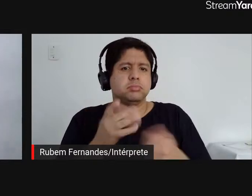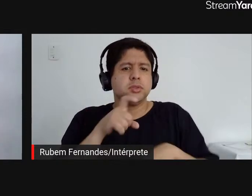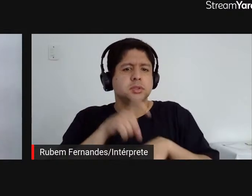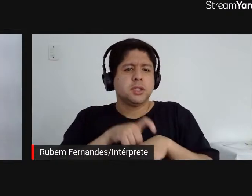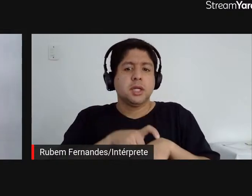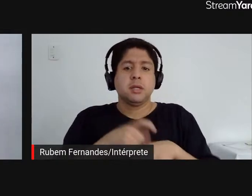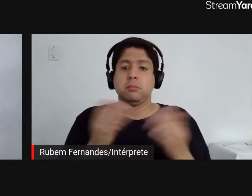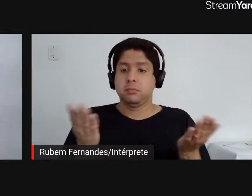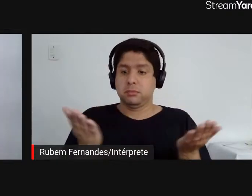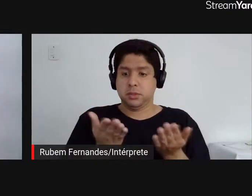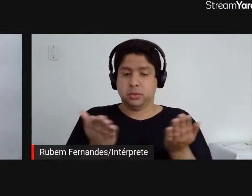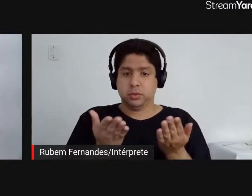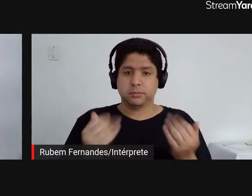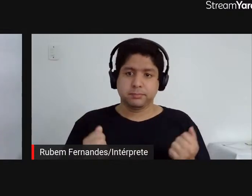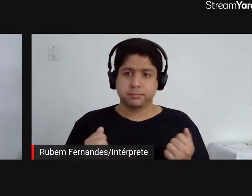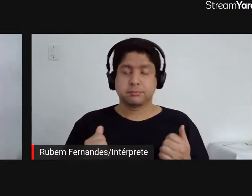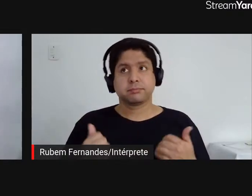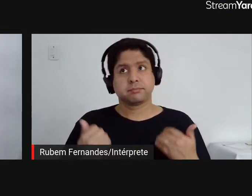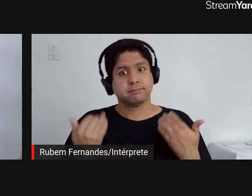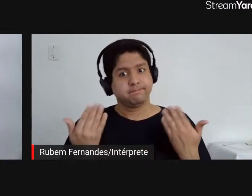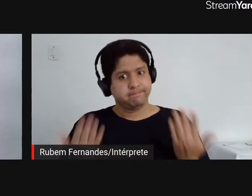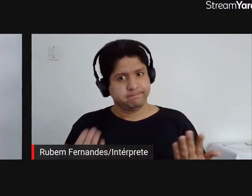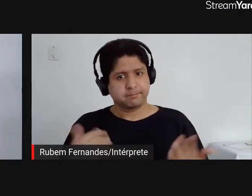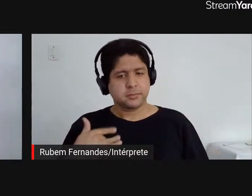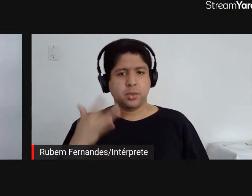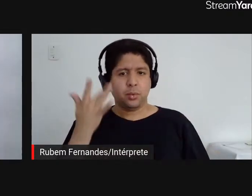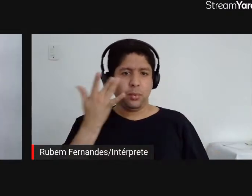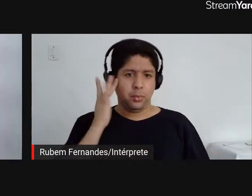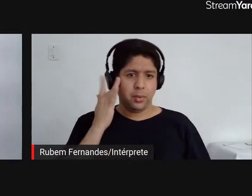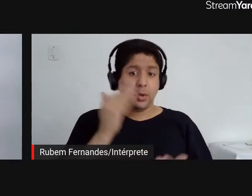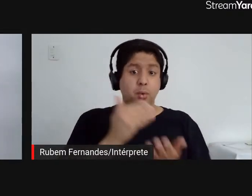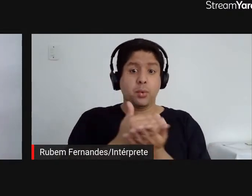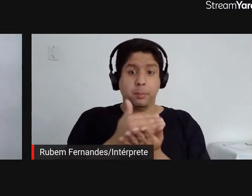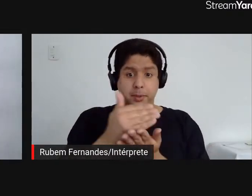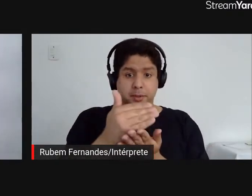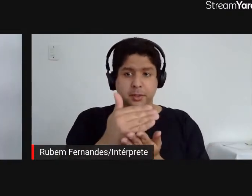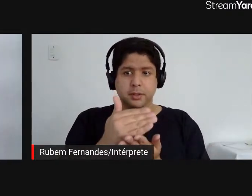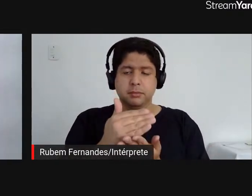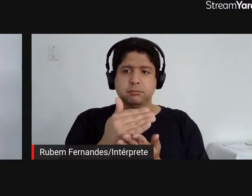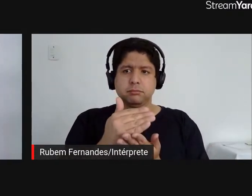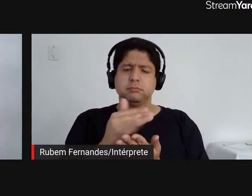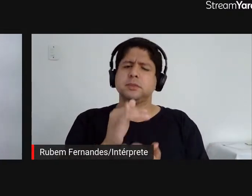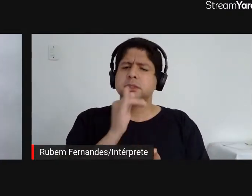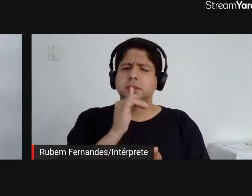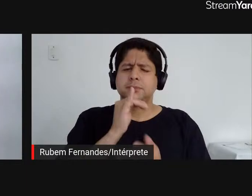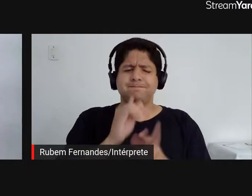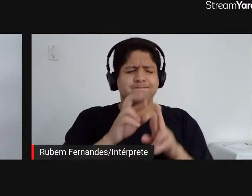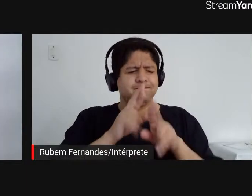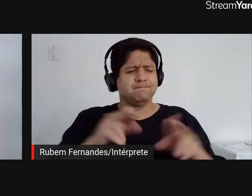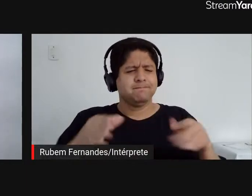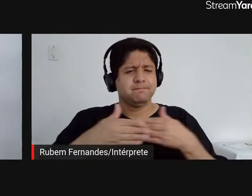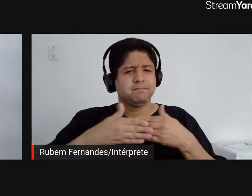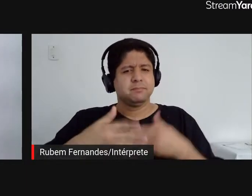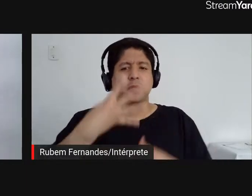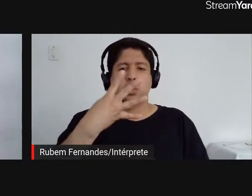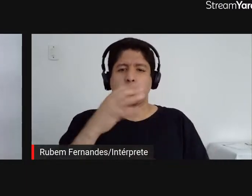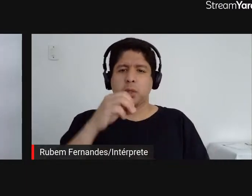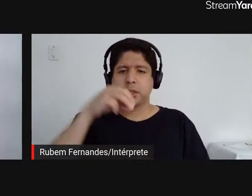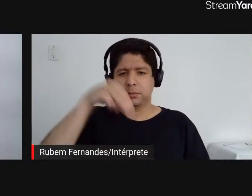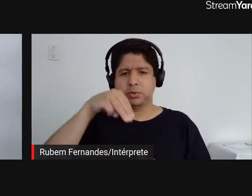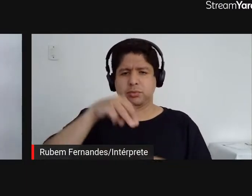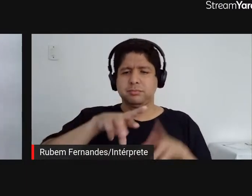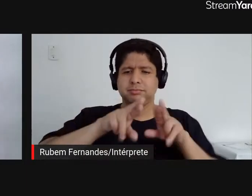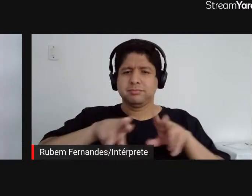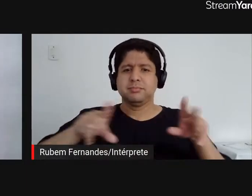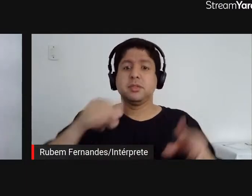agora. Então, eu acho que a gente vai começar a ver exemplos durante esses 40 minutos, onde a